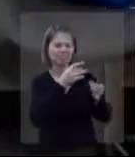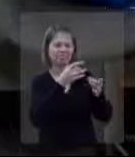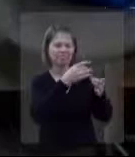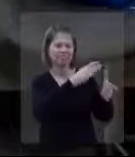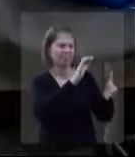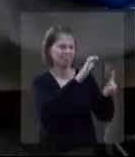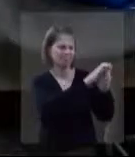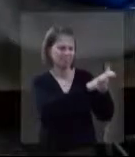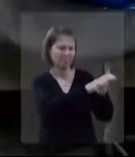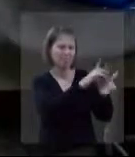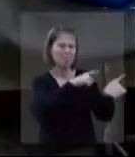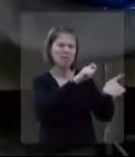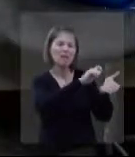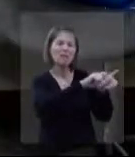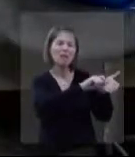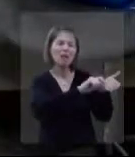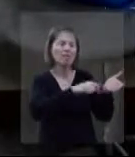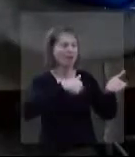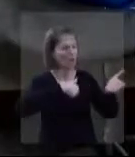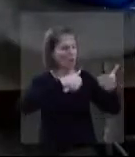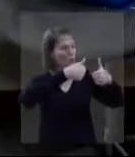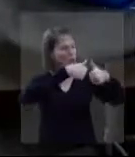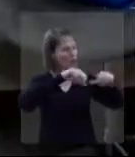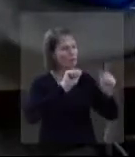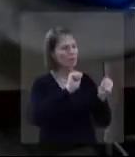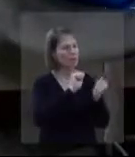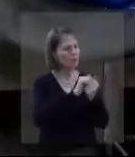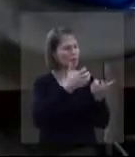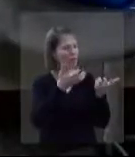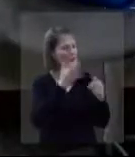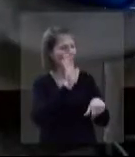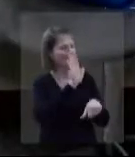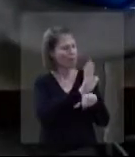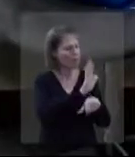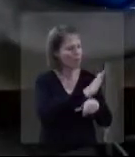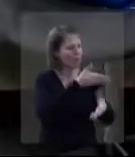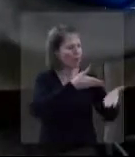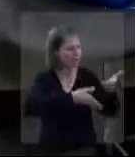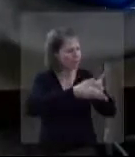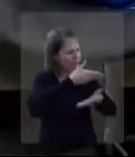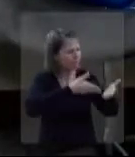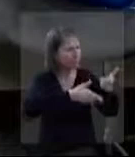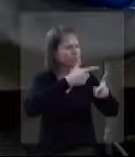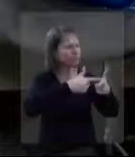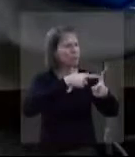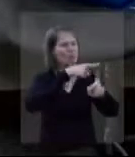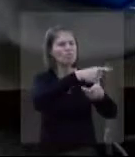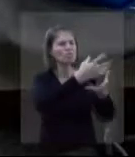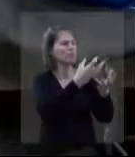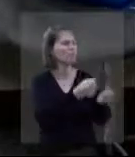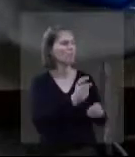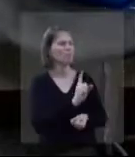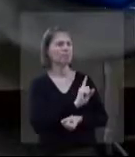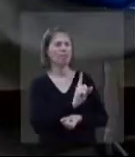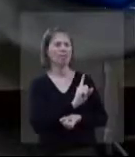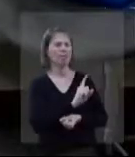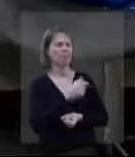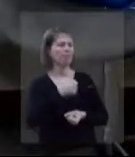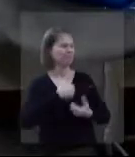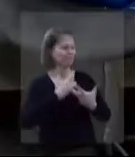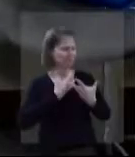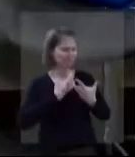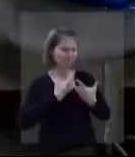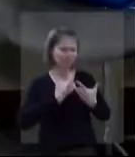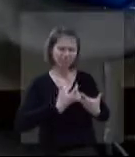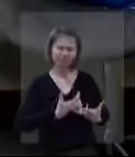executivo. E um dos motivos que ela põe no bilhete é exatamente. Olha, eu estava aqui disposta a te ajudar, a dividir contigo. E você não